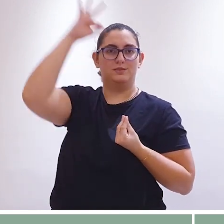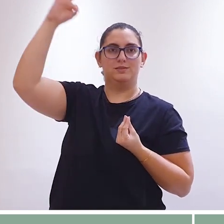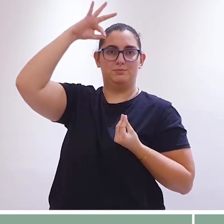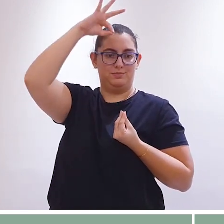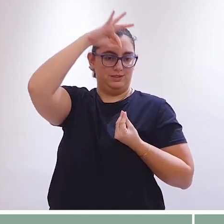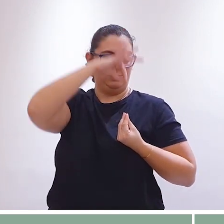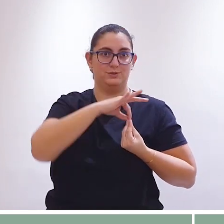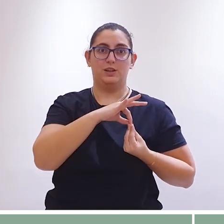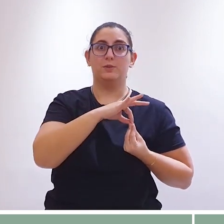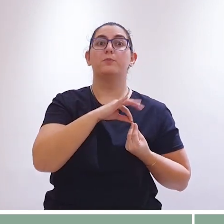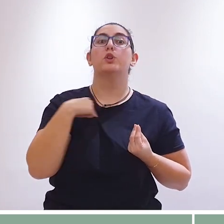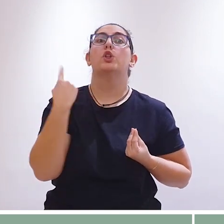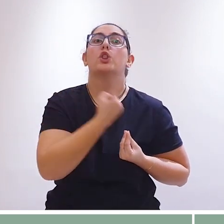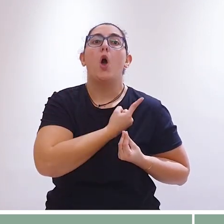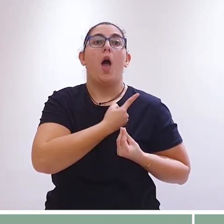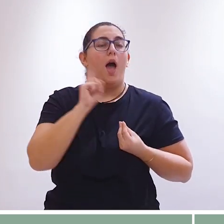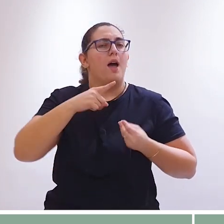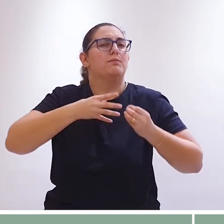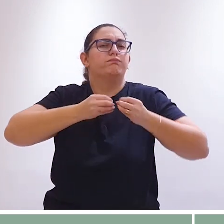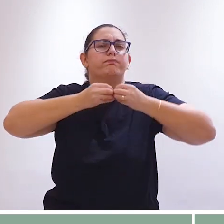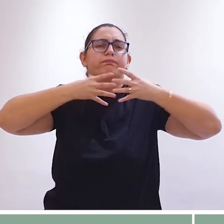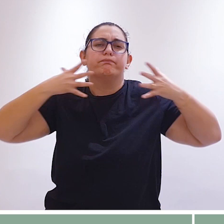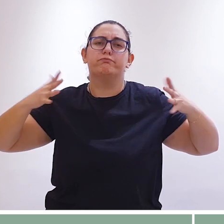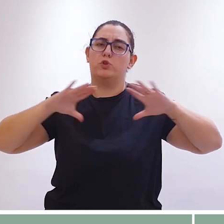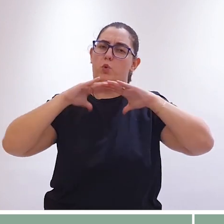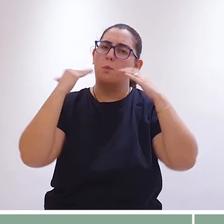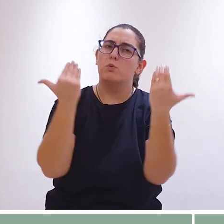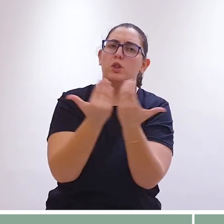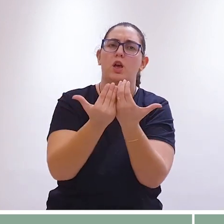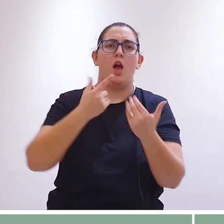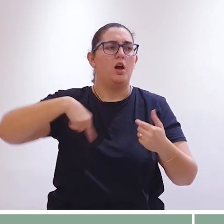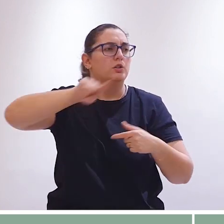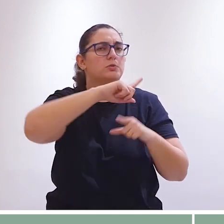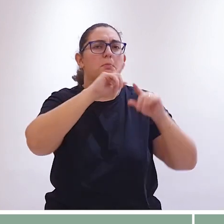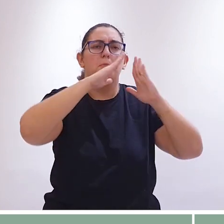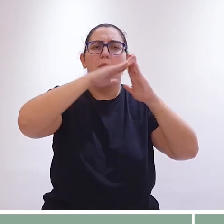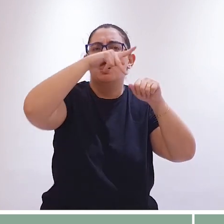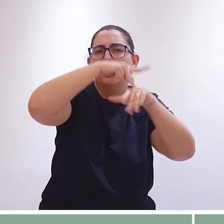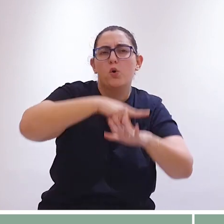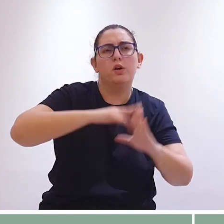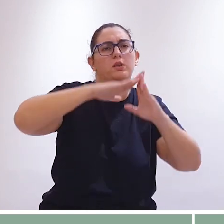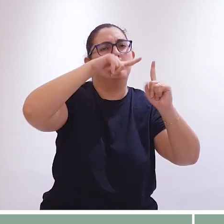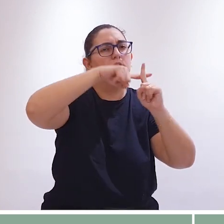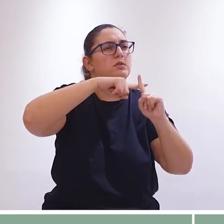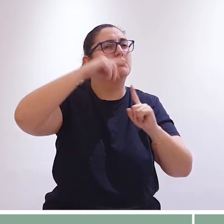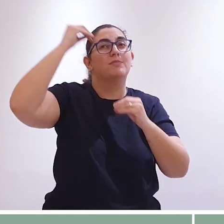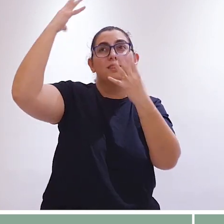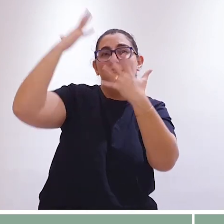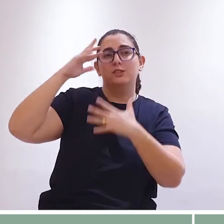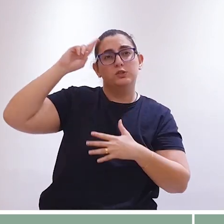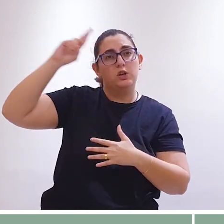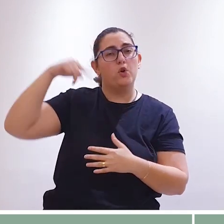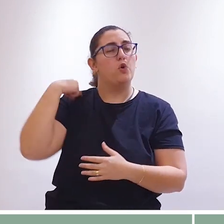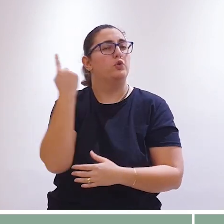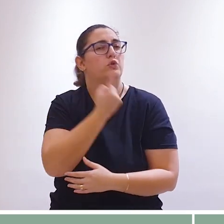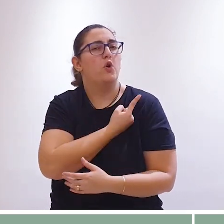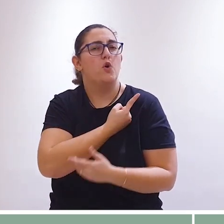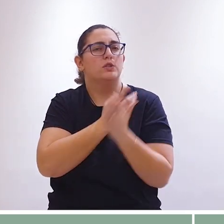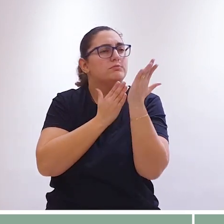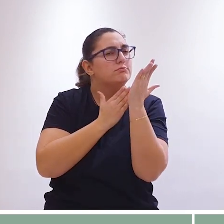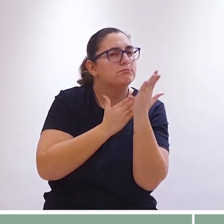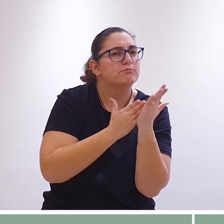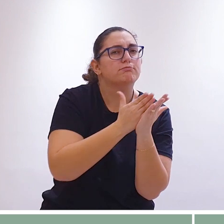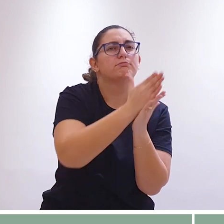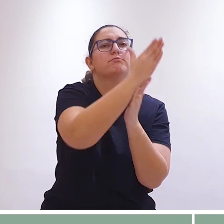Espírito. Nós fazemos parte da grande comunidade, a paróquia, a igreja. Abençoe-nos, Senhor,